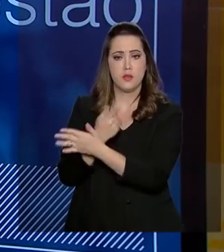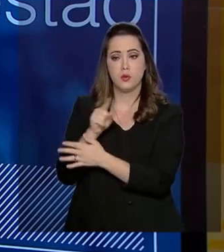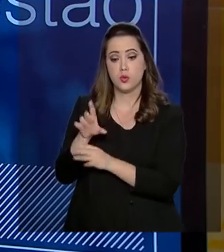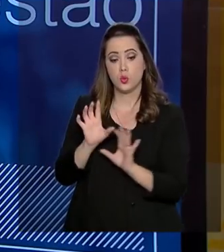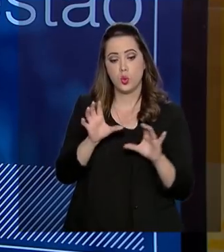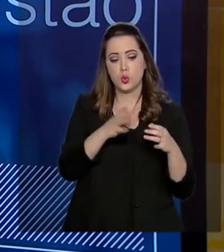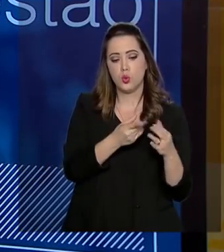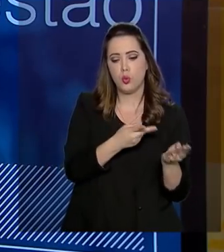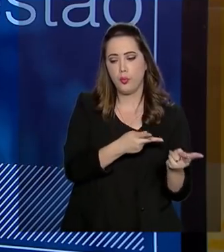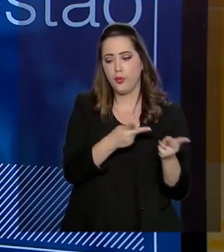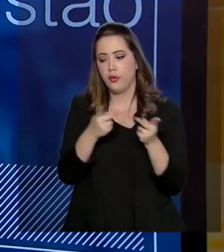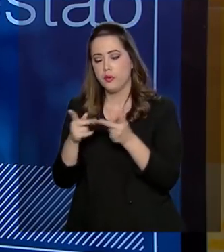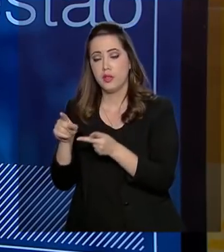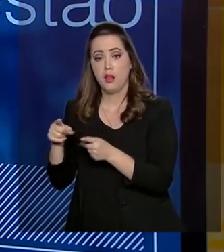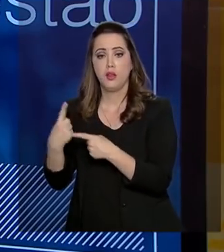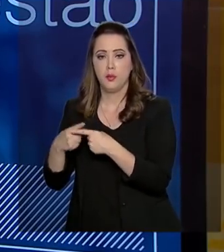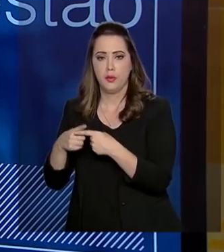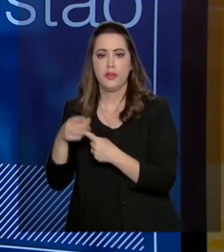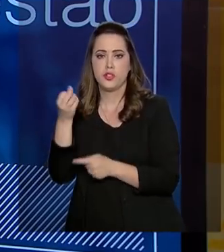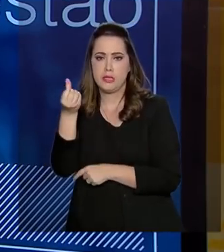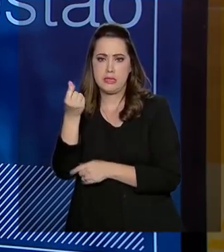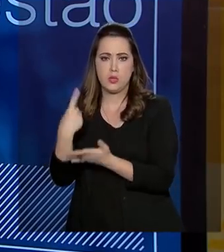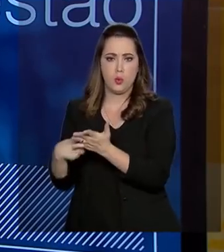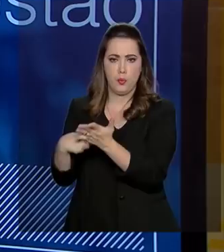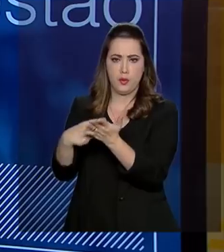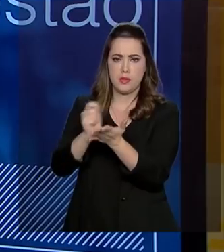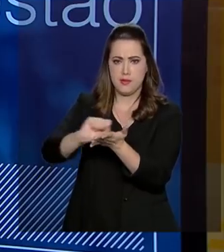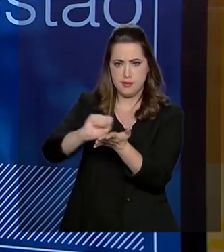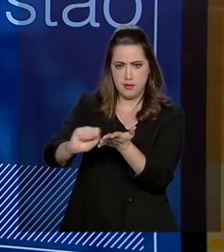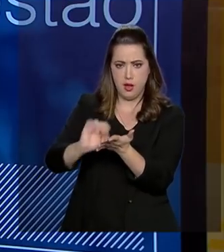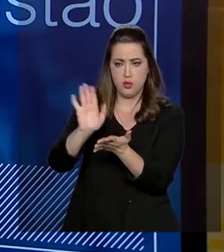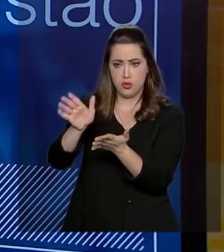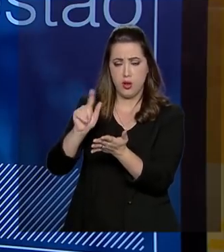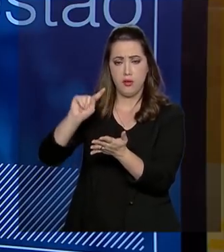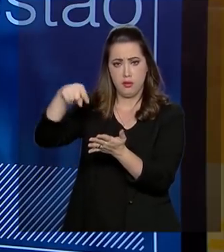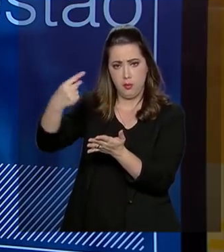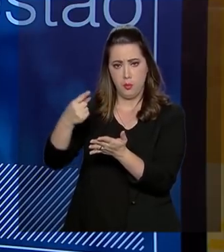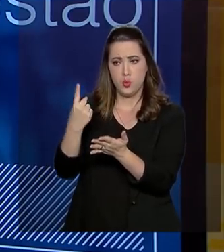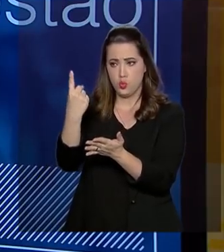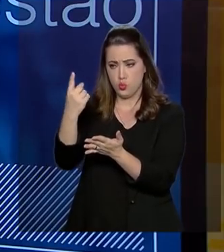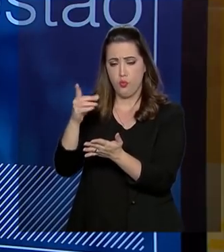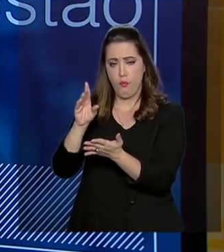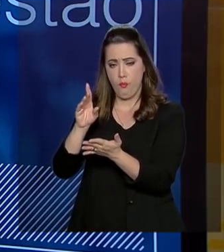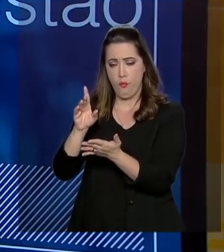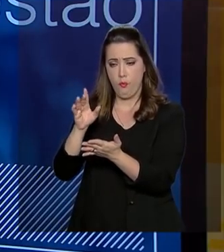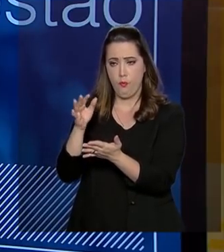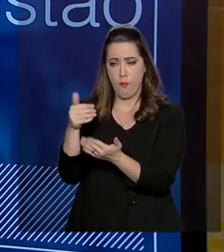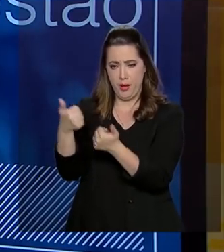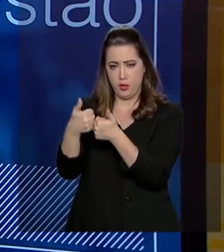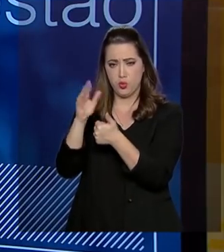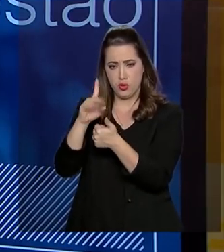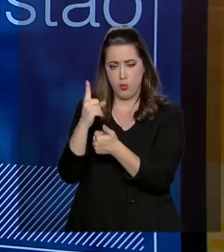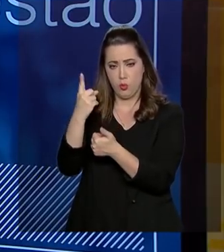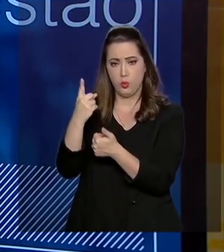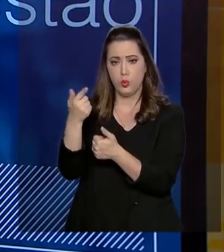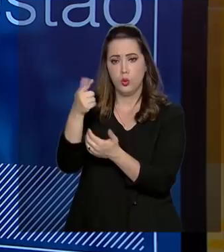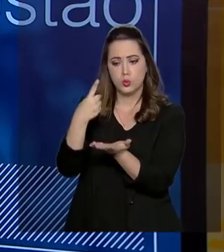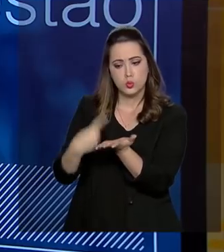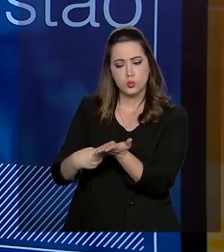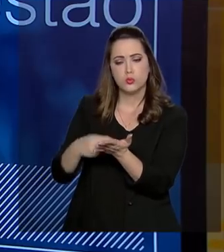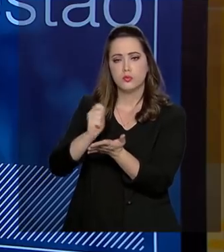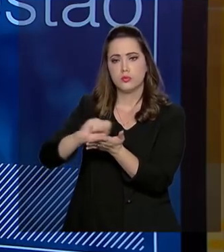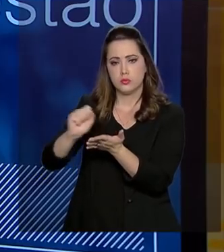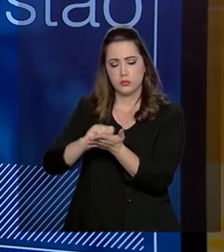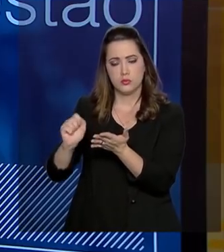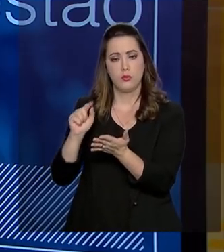nossa equipe foi convidada, porque já temos seis acordos assinados. Em breve, firmaremos mais um. Então, já estamos nos tornando